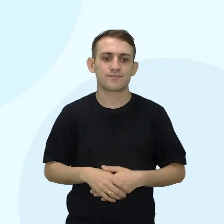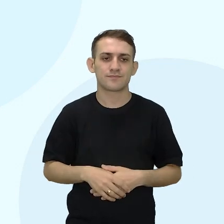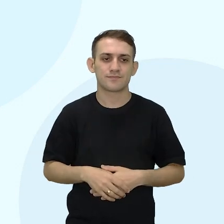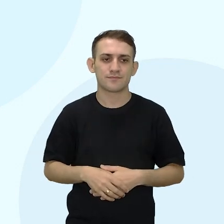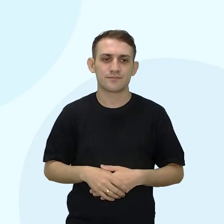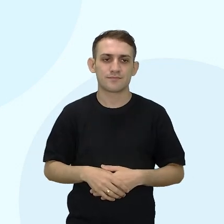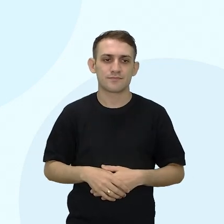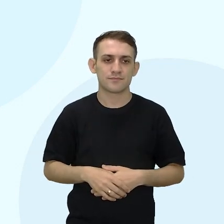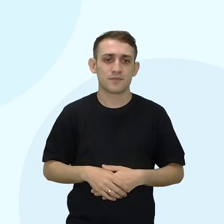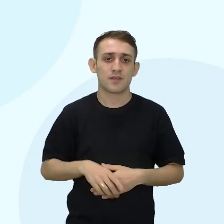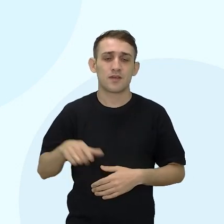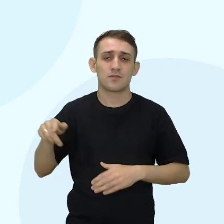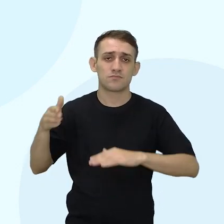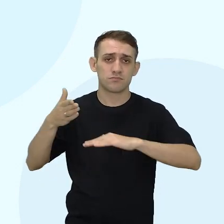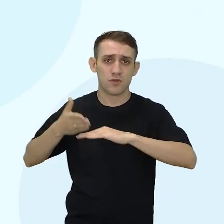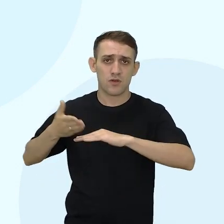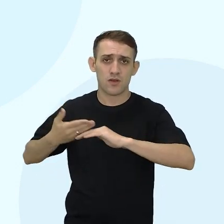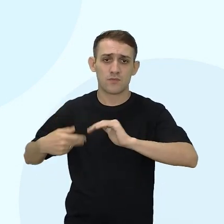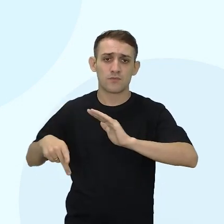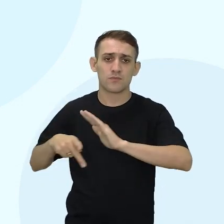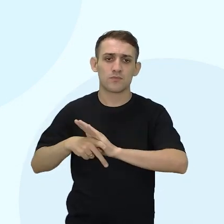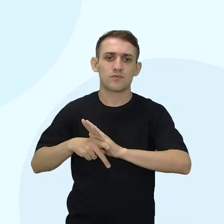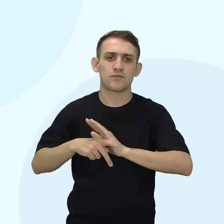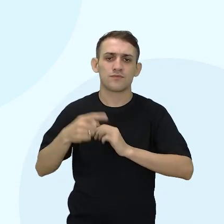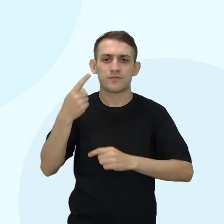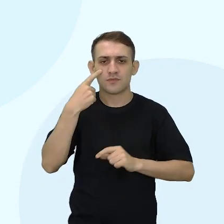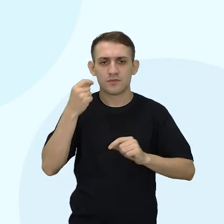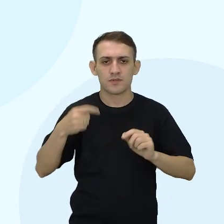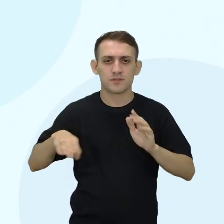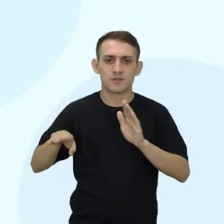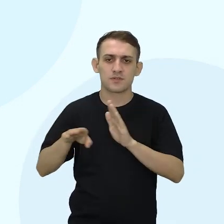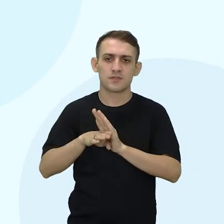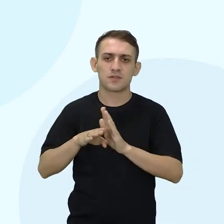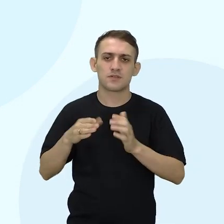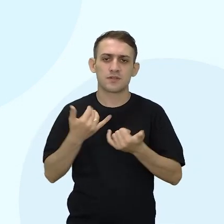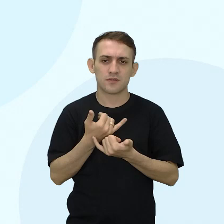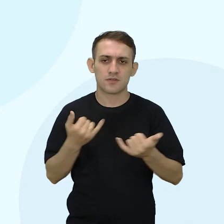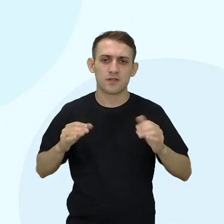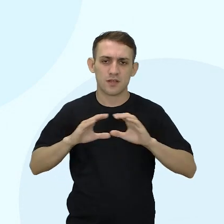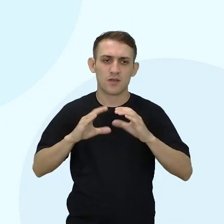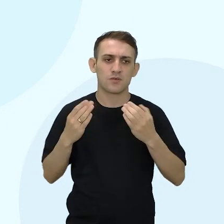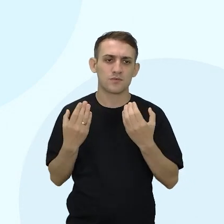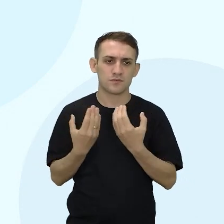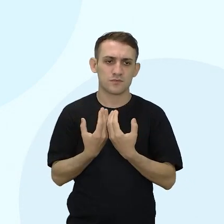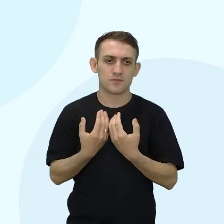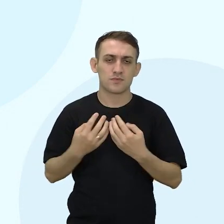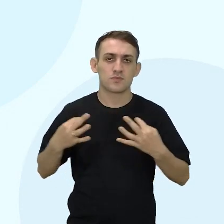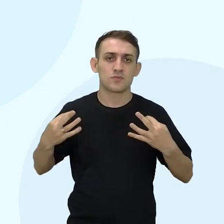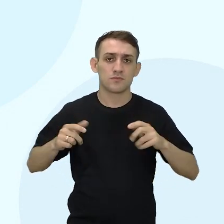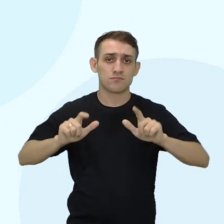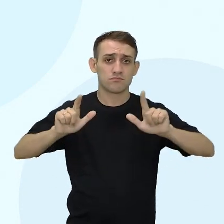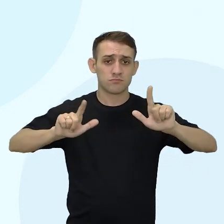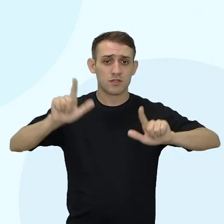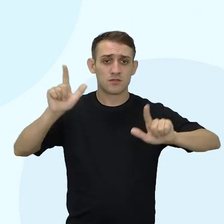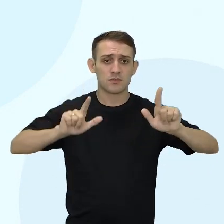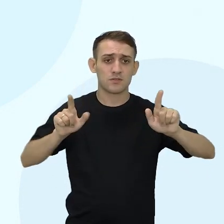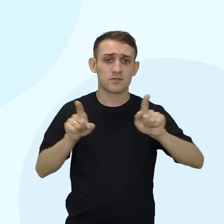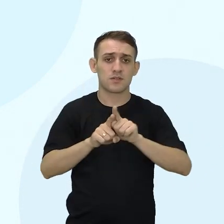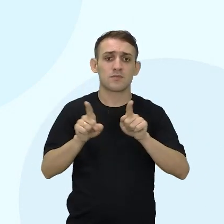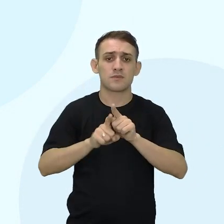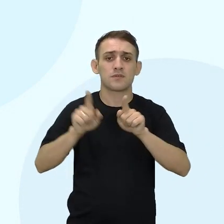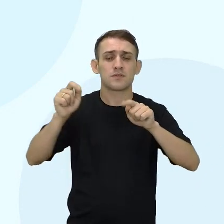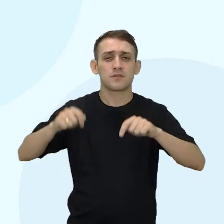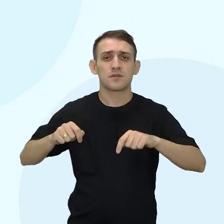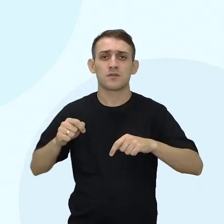O Kaisara contemporâneo presenciou a chegada da eletricidade à comunidade, assim como a televisão, o que